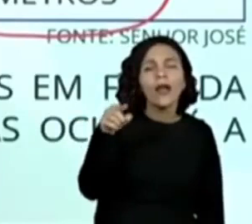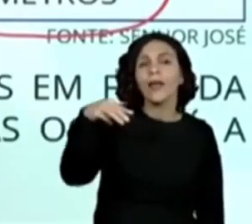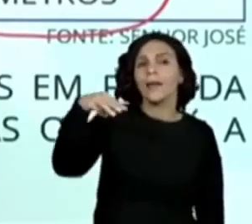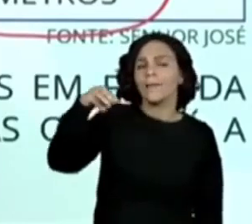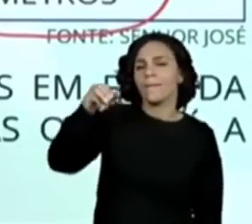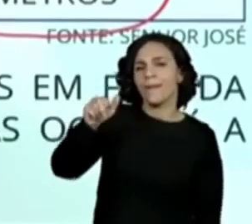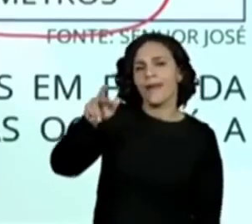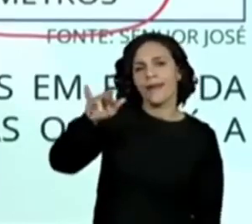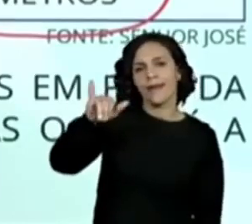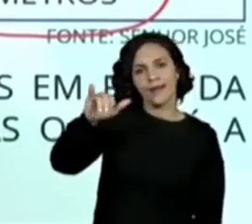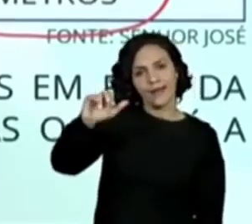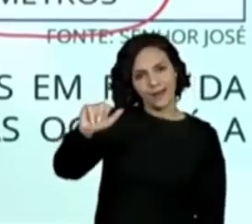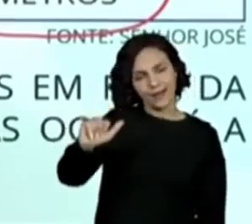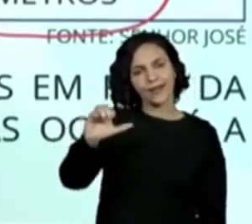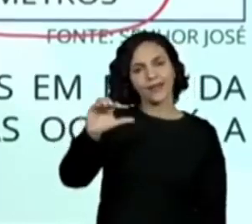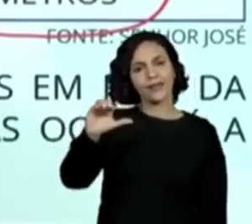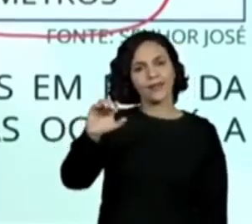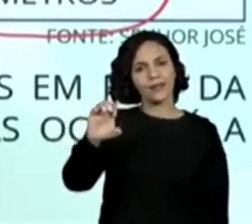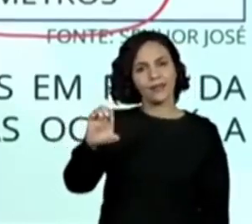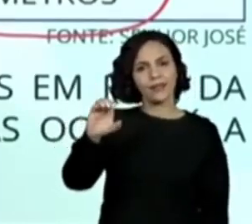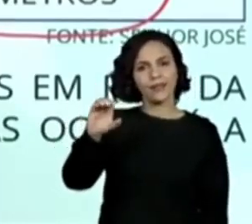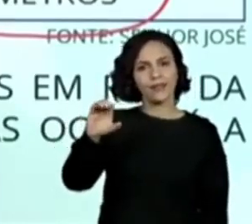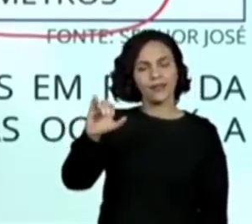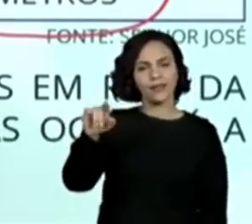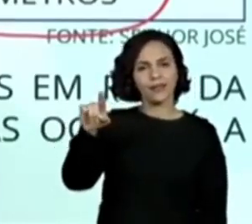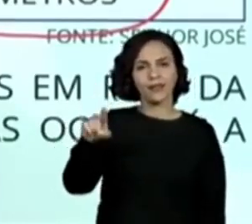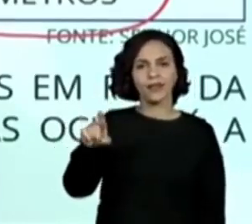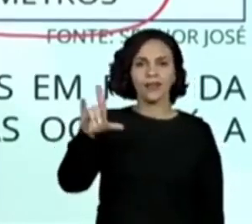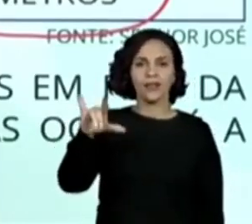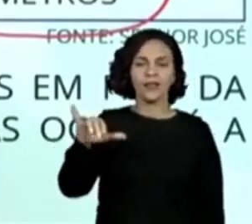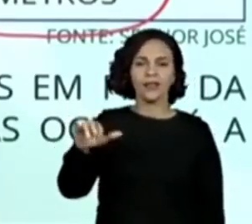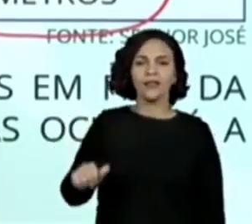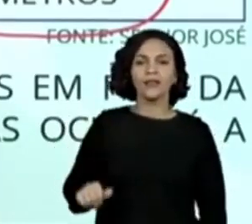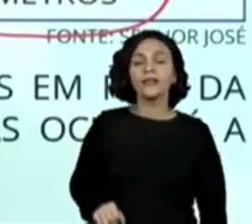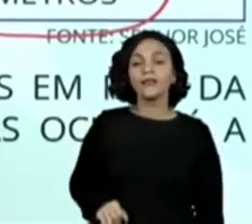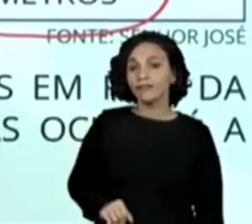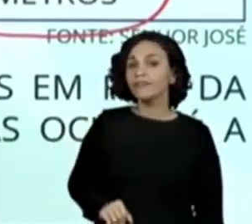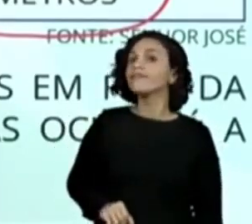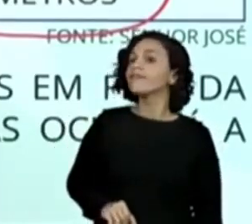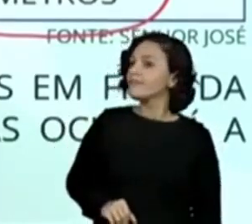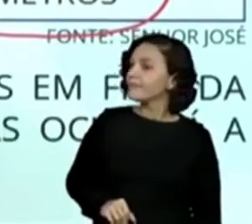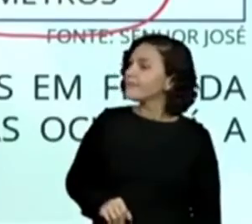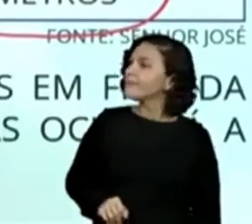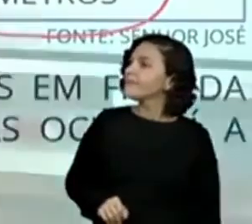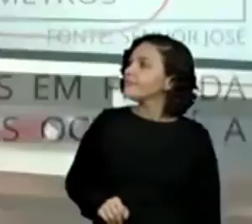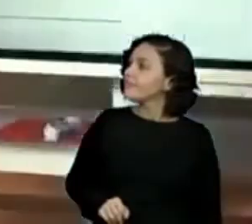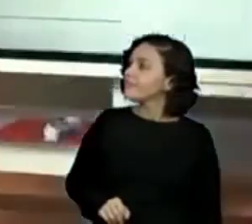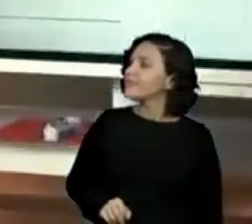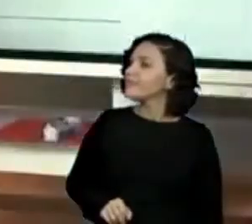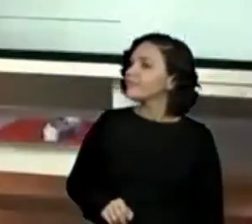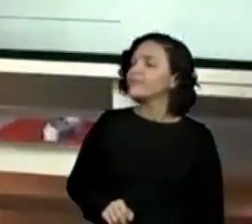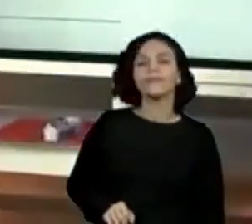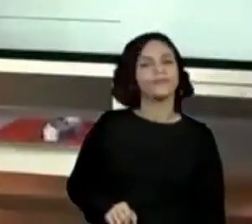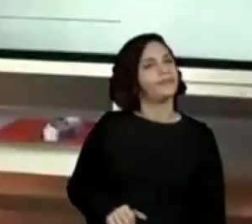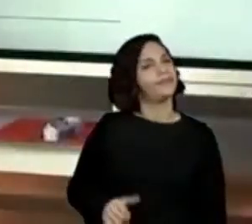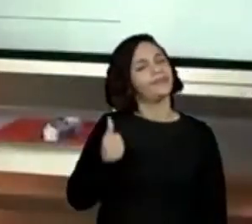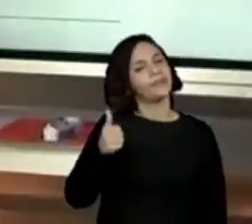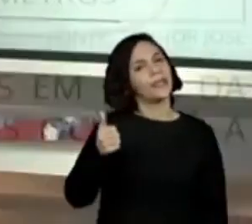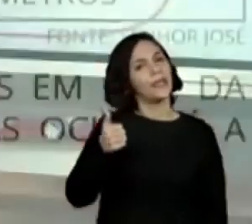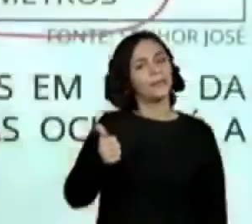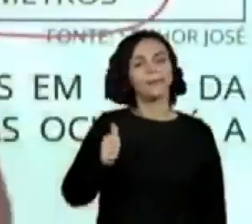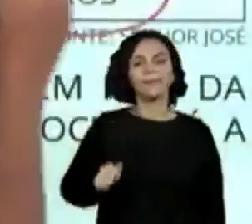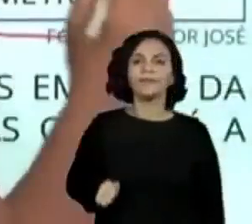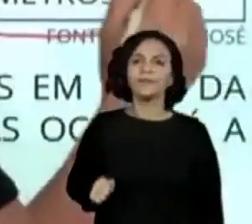que tem um metro e vinte e dois, pessoal? Que é a menor? O Gabriel. falou. Cecília. Tá bom?